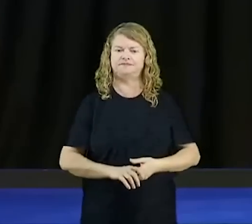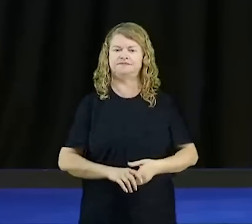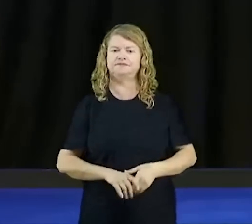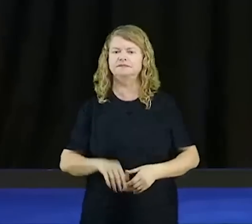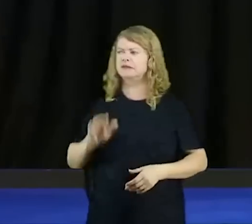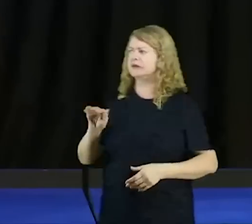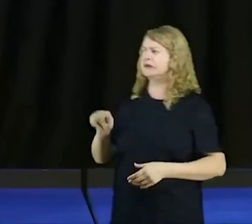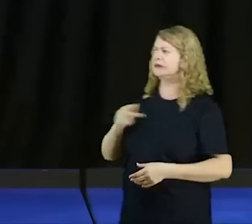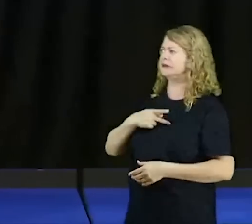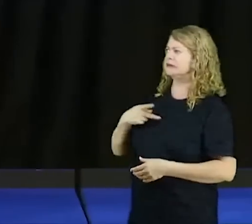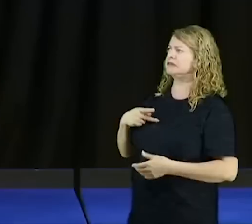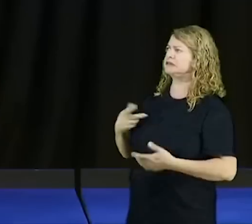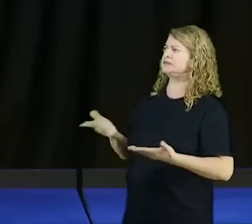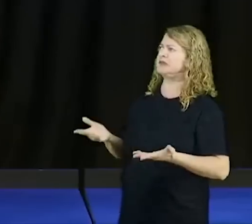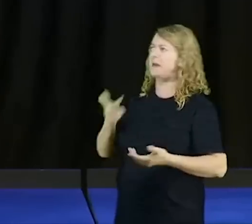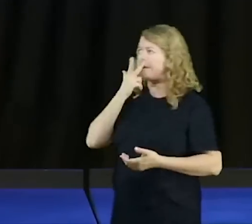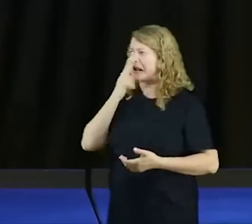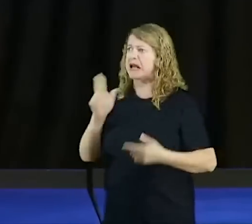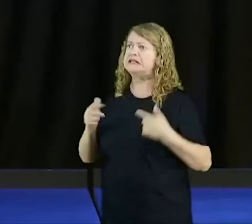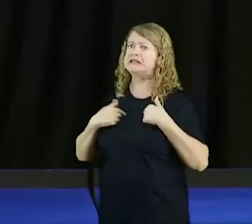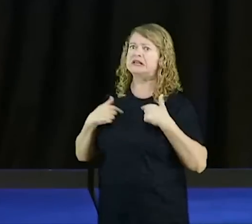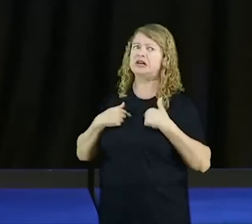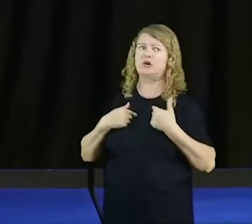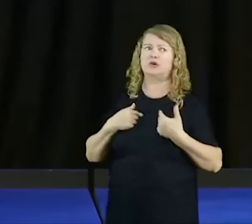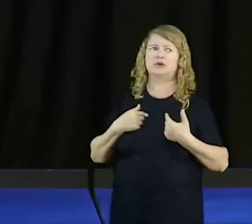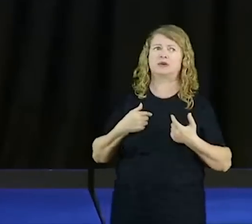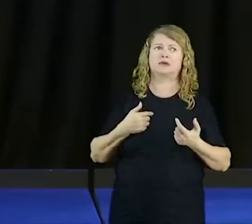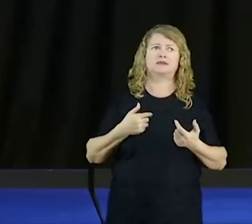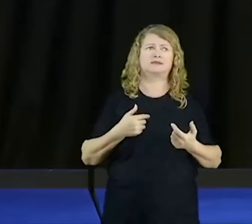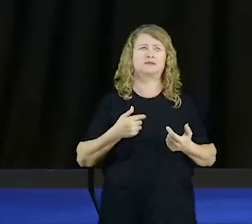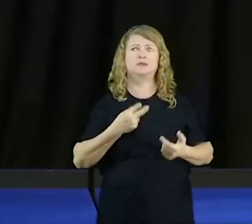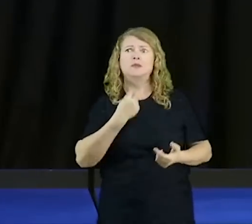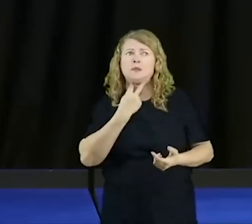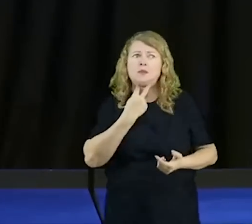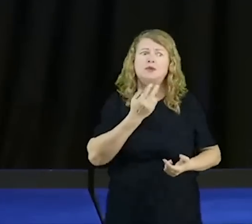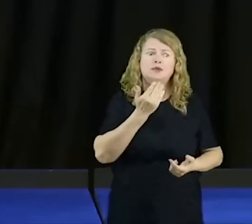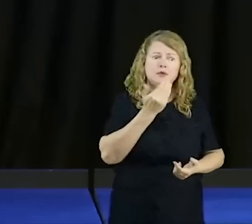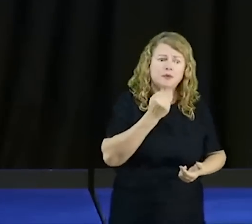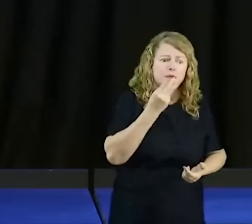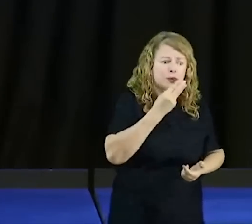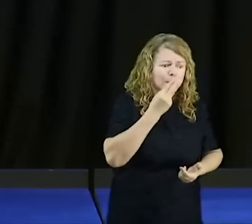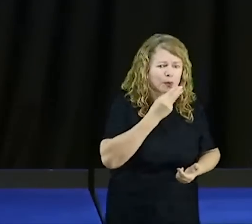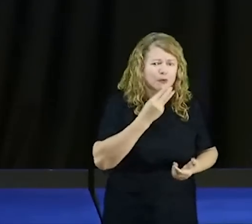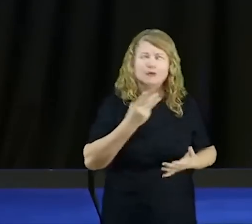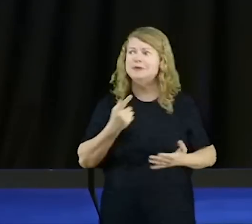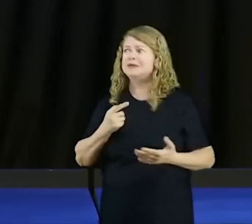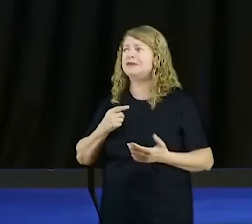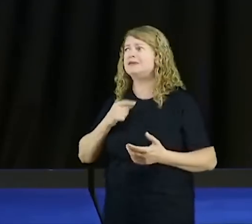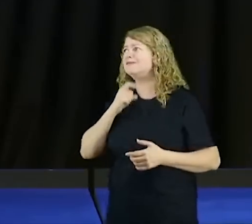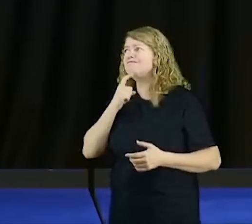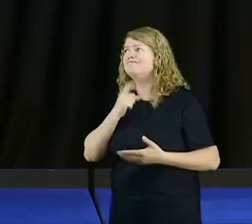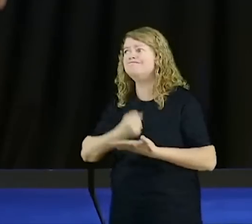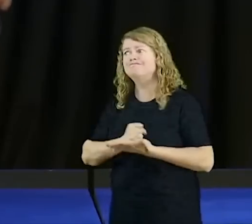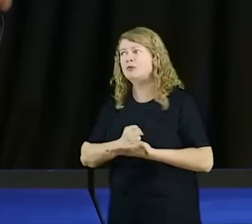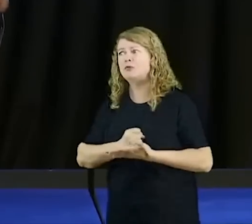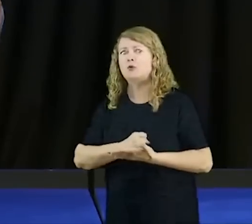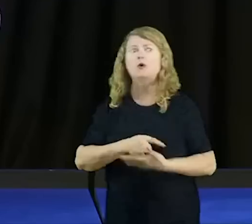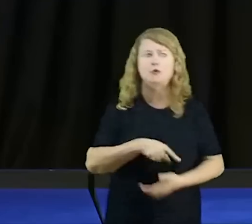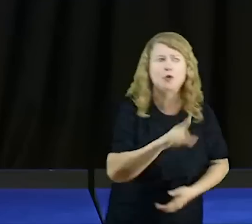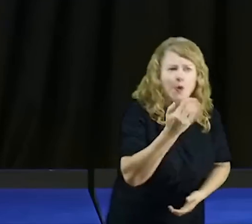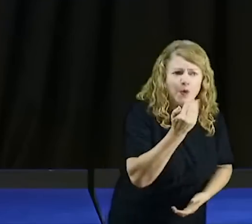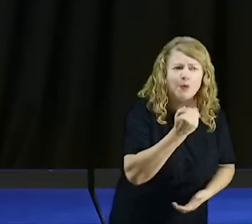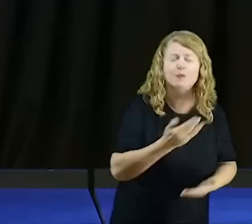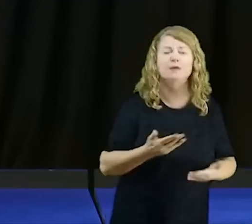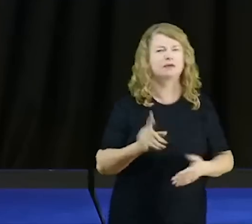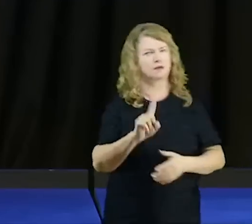Eu sei que eu não devo comer brigadeiro, eu sei que eu não devo comer sanduíche de fast food, e eu não aguento. Não é isso, não, gente. Quando